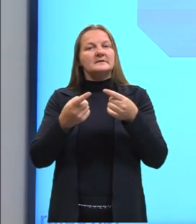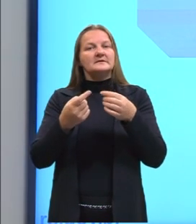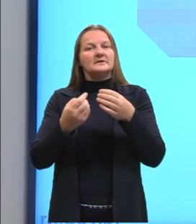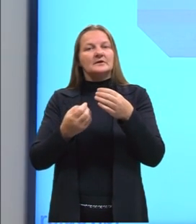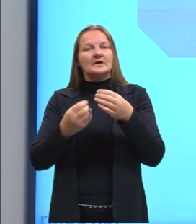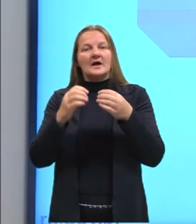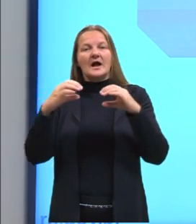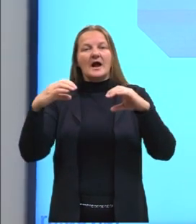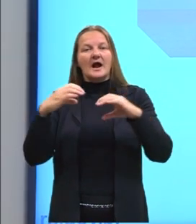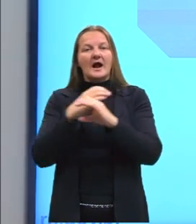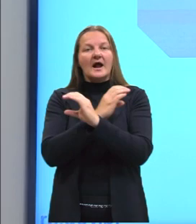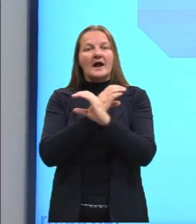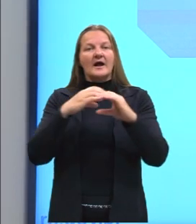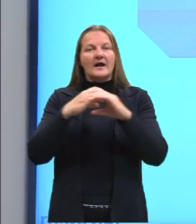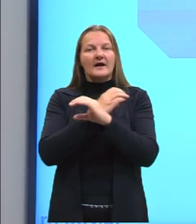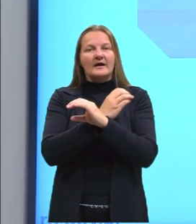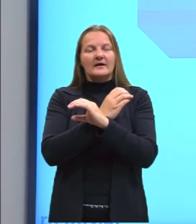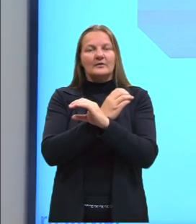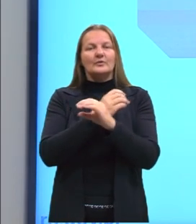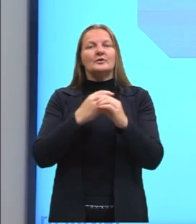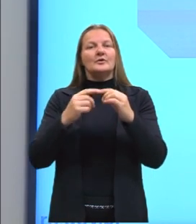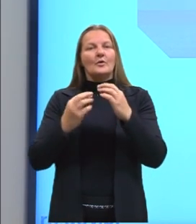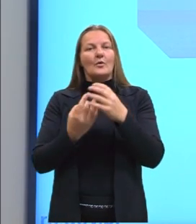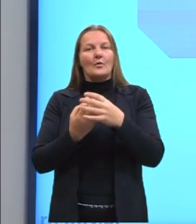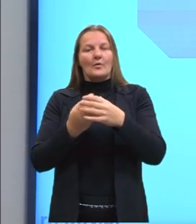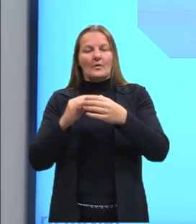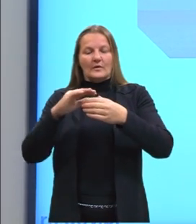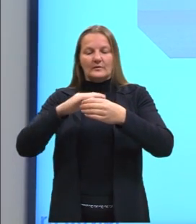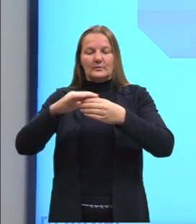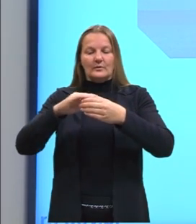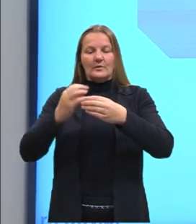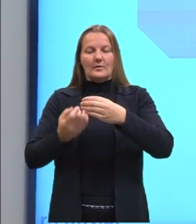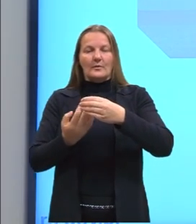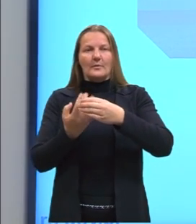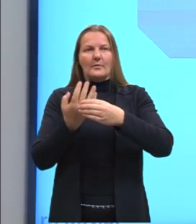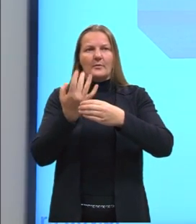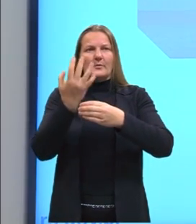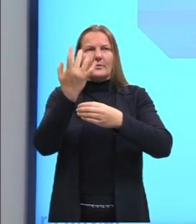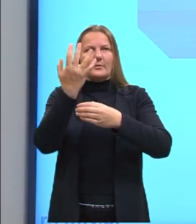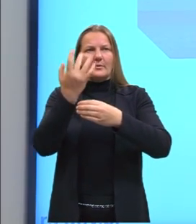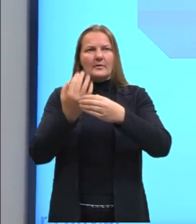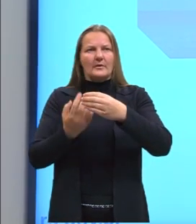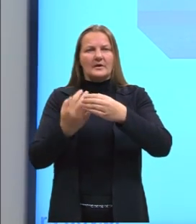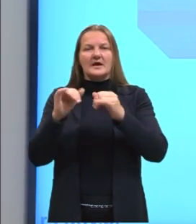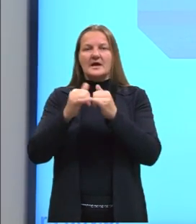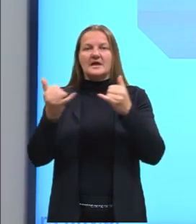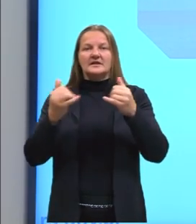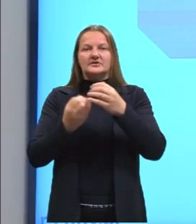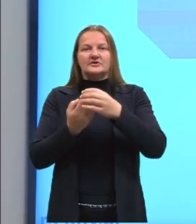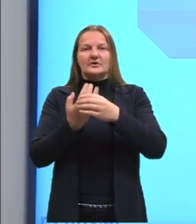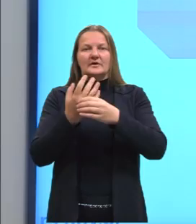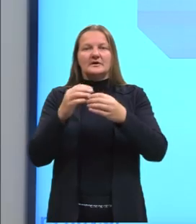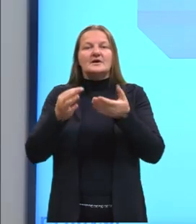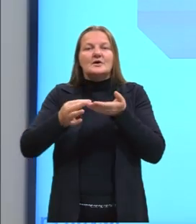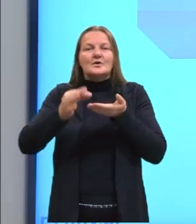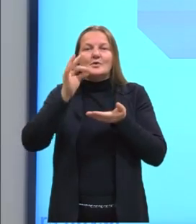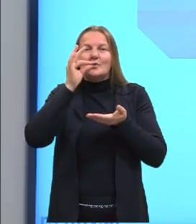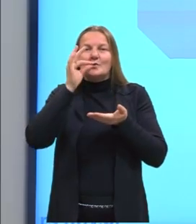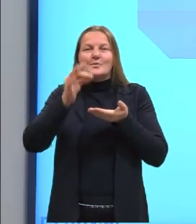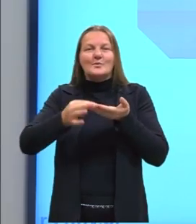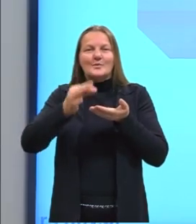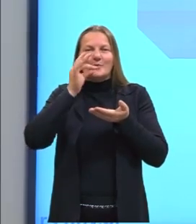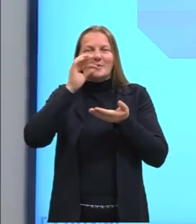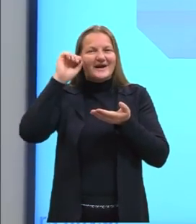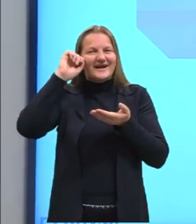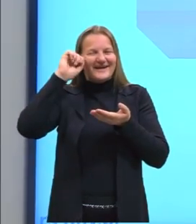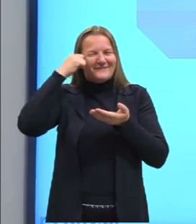passagem de calor e trabalho por sua fronteira. É uma passagem, então, de energia. A nossa xícara de café,